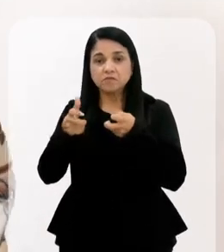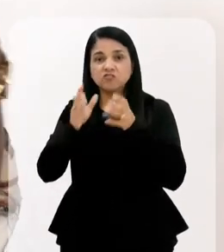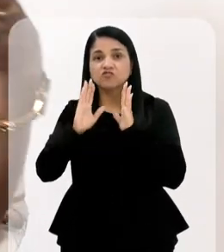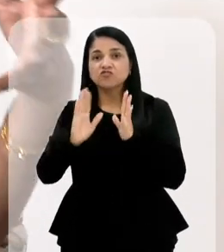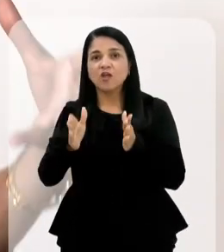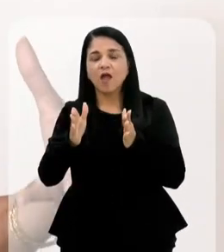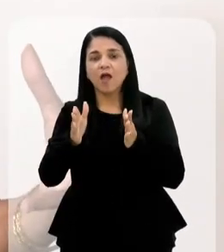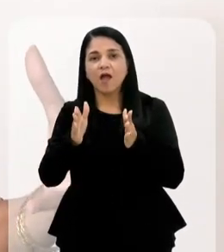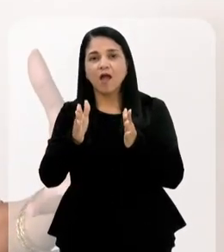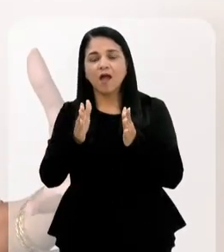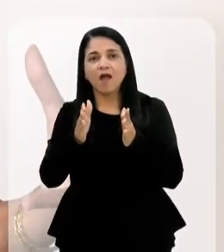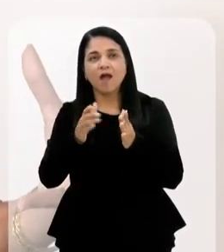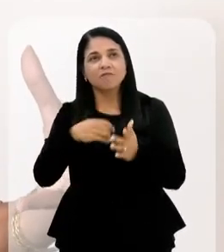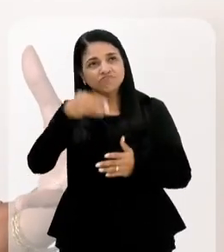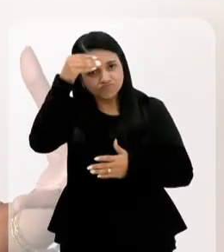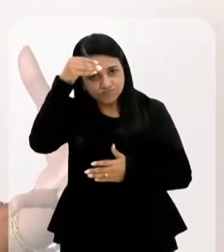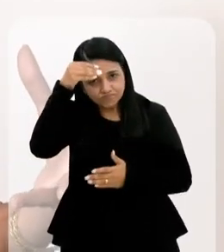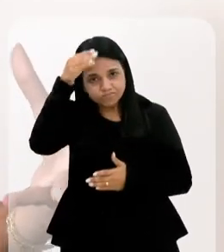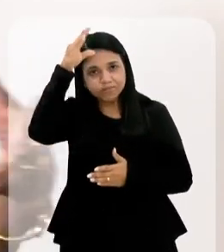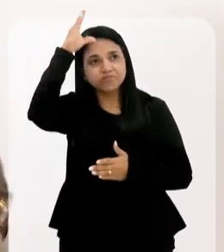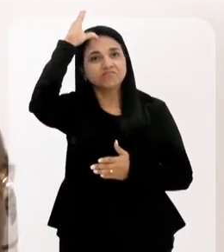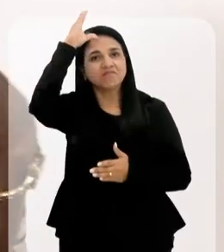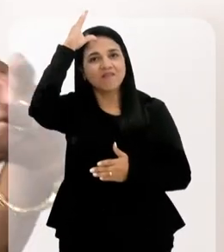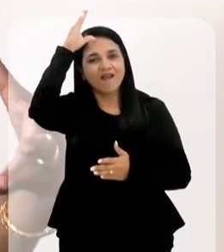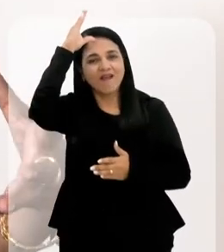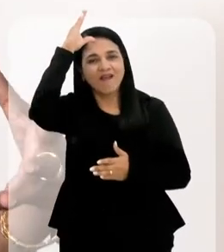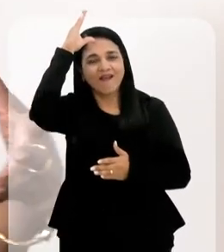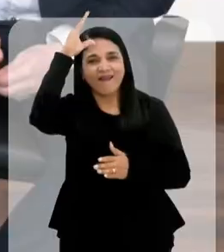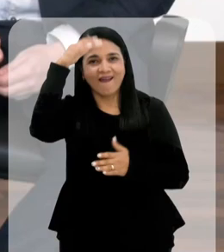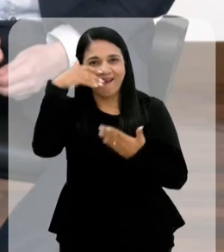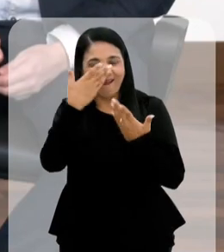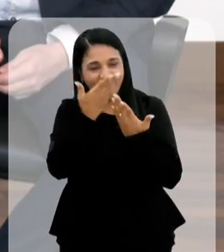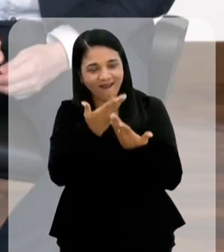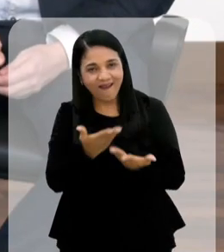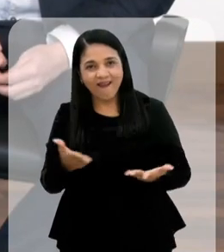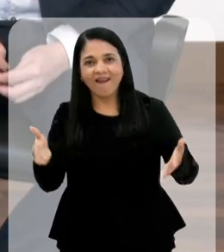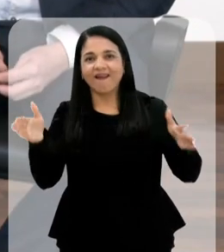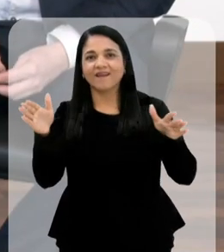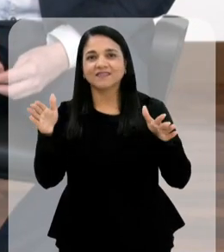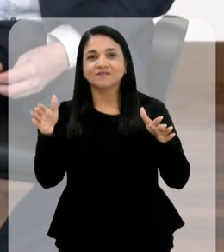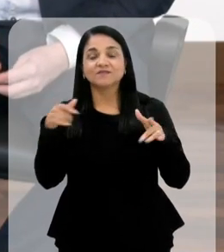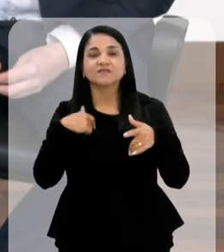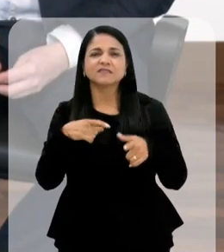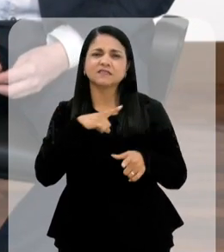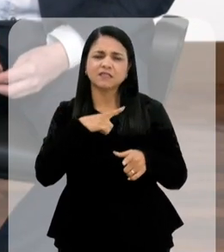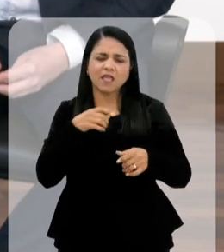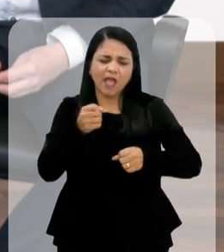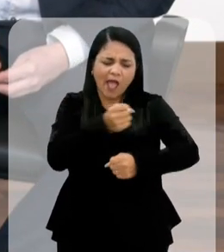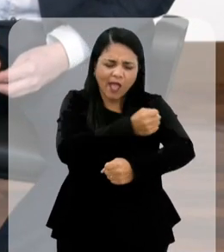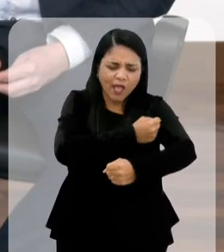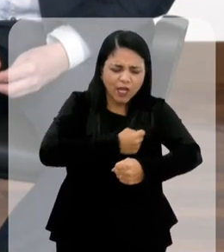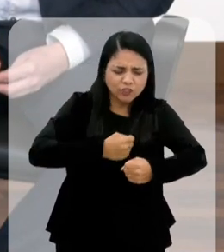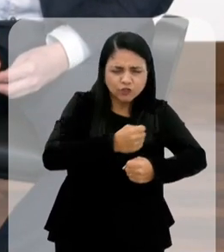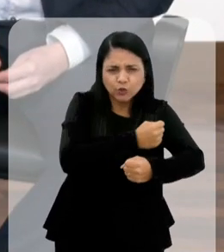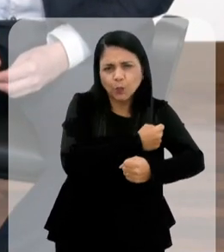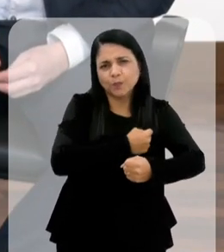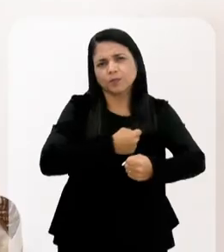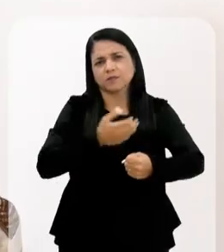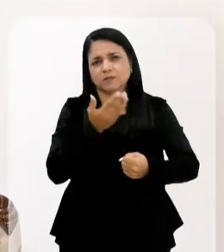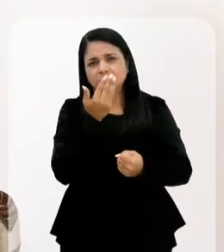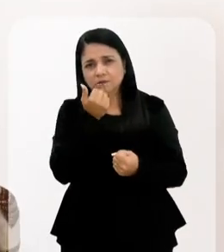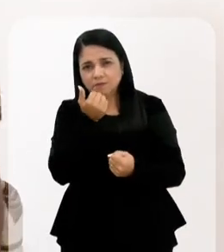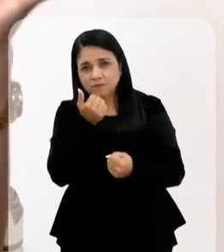aumenta o teu... Você amplia o teu conhecimento. Fora isso, você tem a gastronomia,